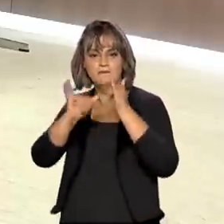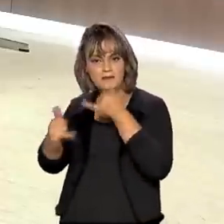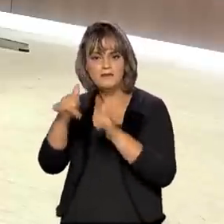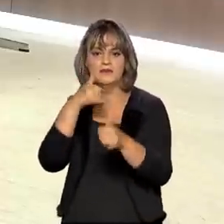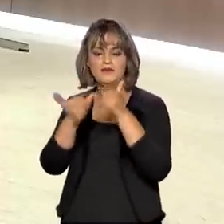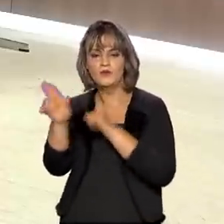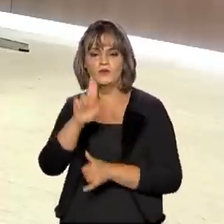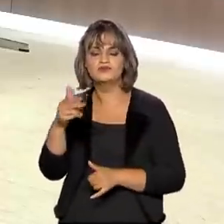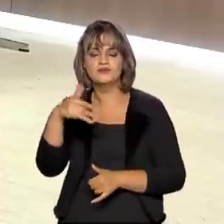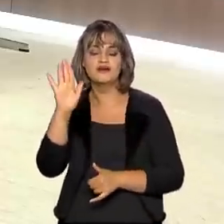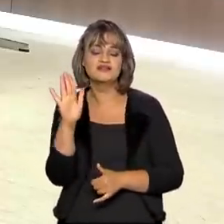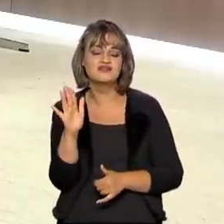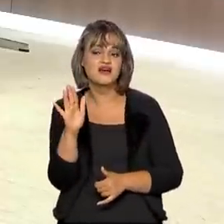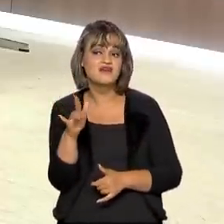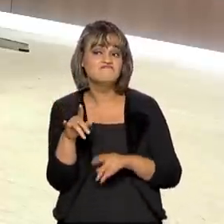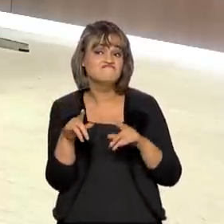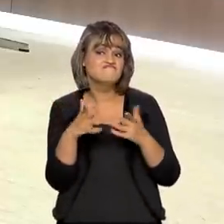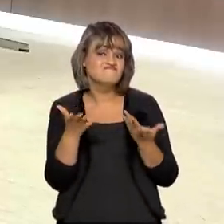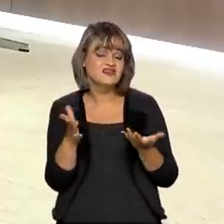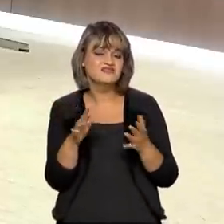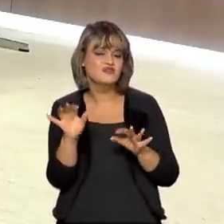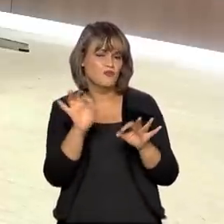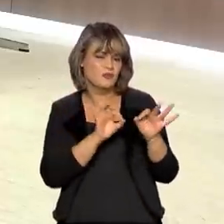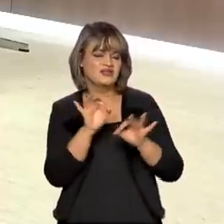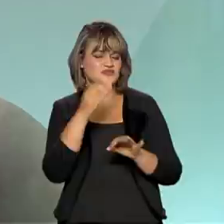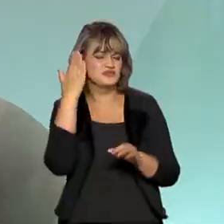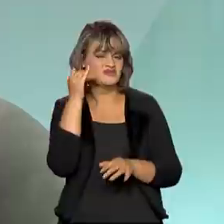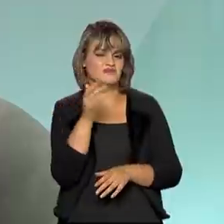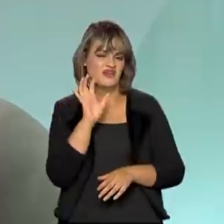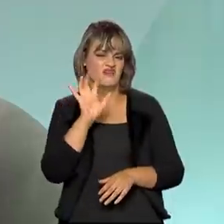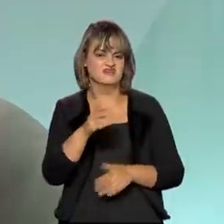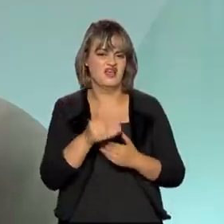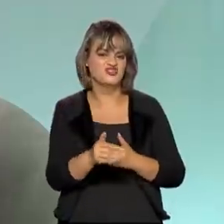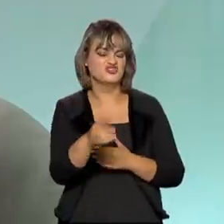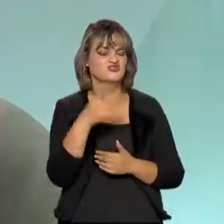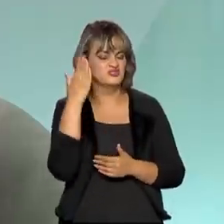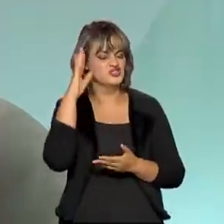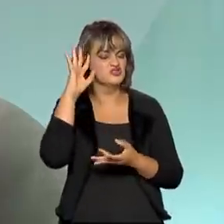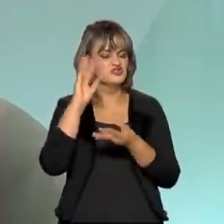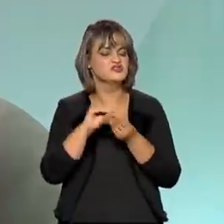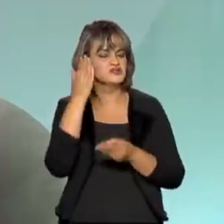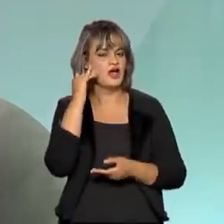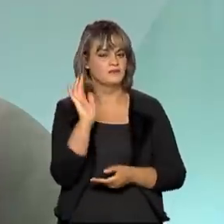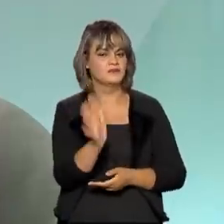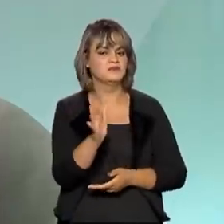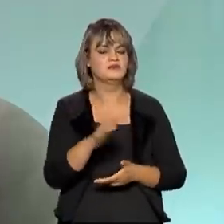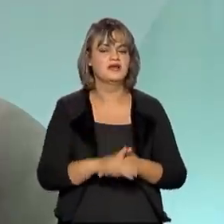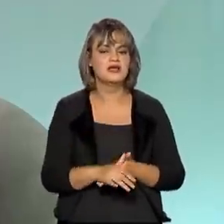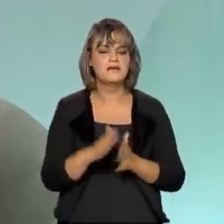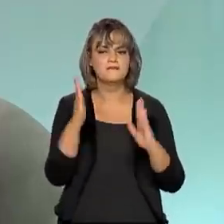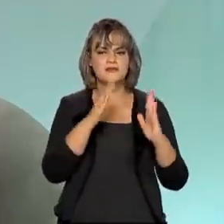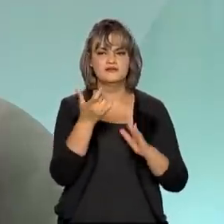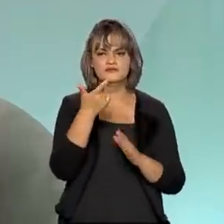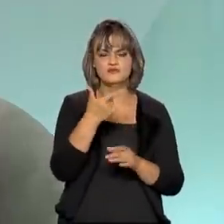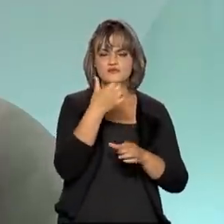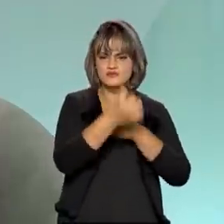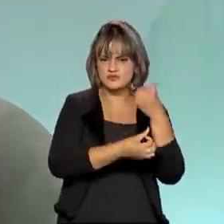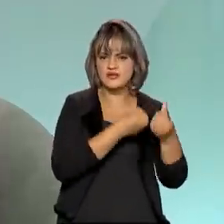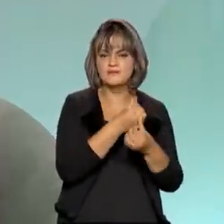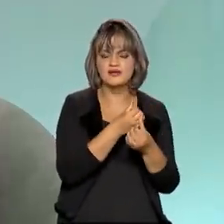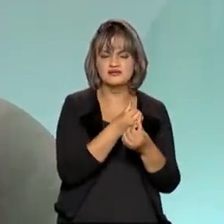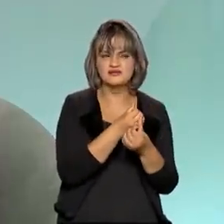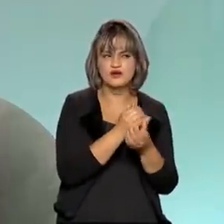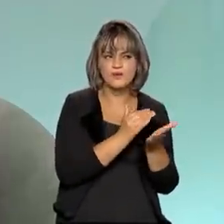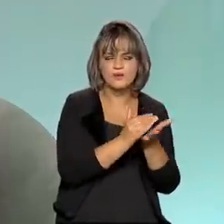Mas isso já faz parte do planejamento do setor elétrico. Então, sempre esperamos que, no segundo semestre, tem o